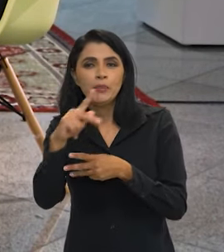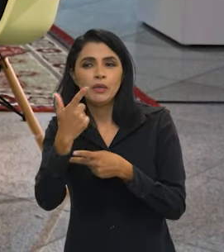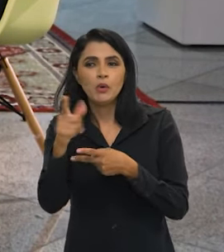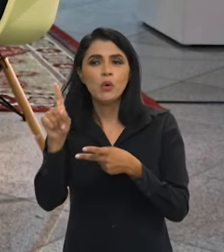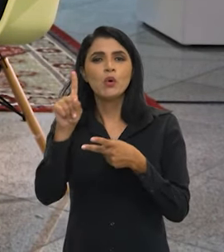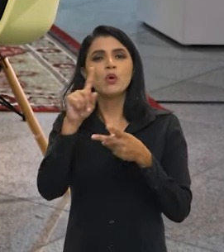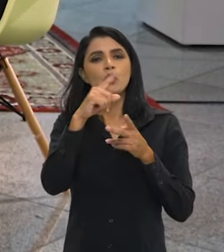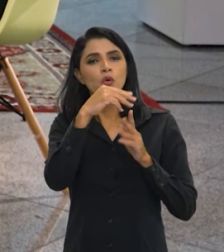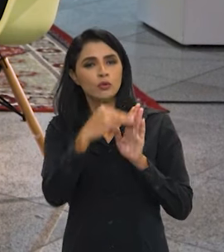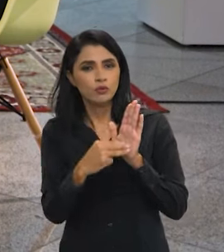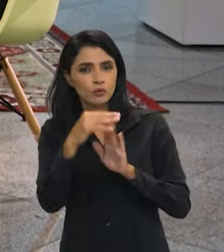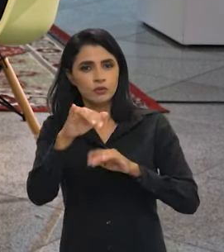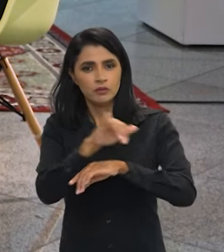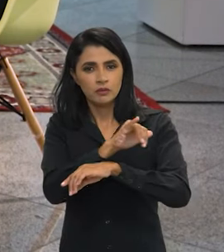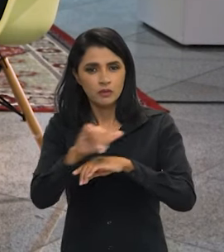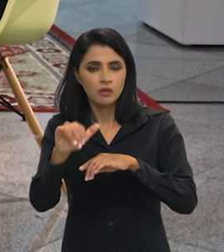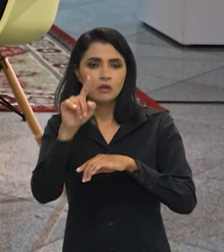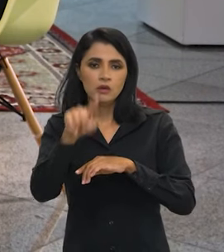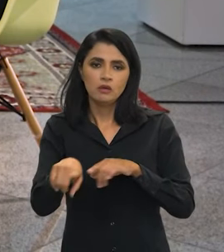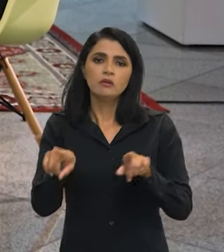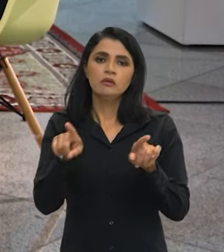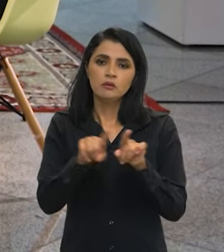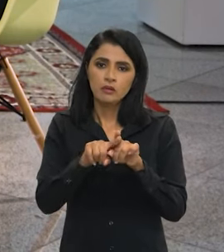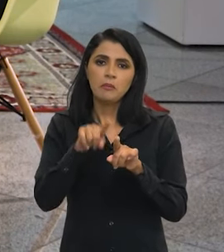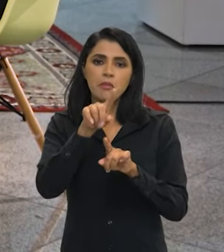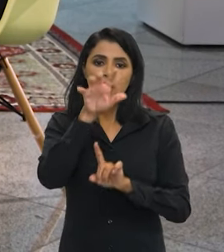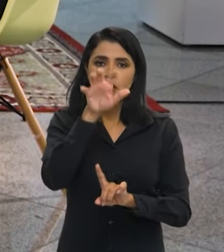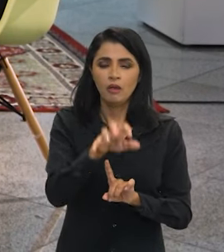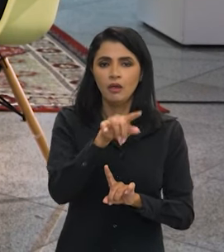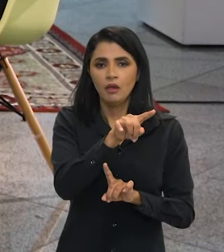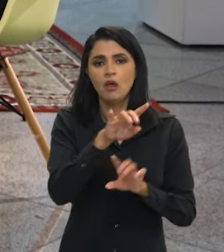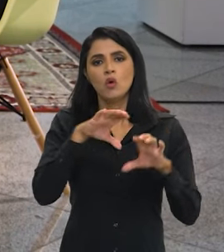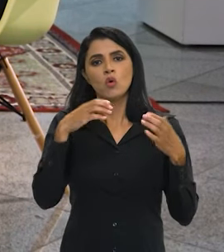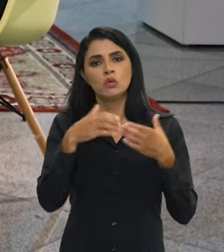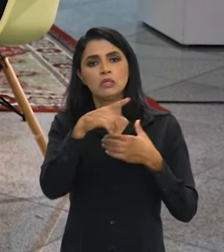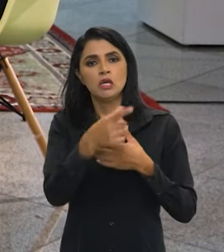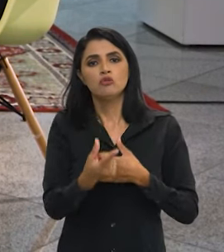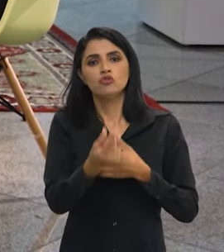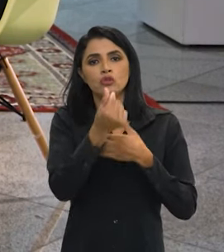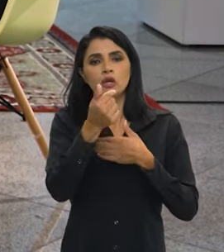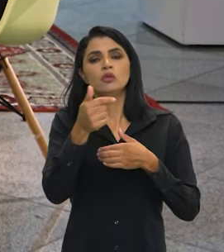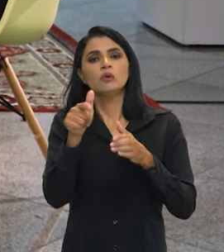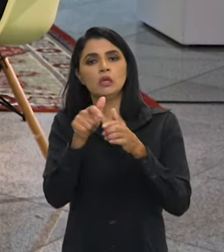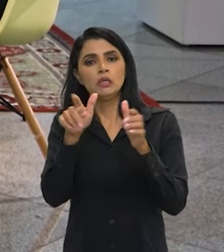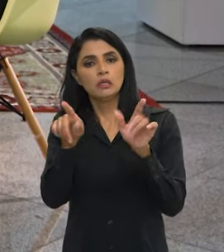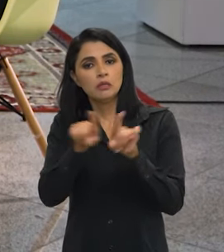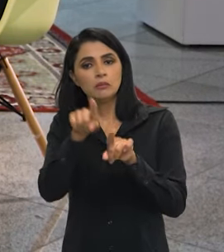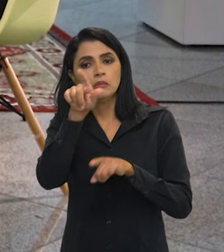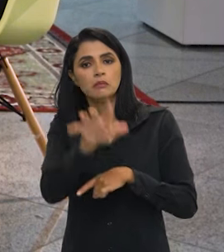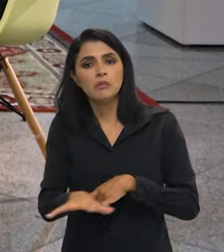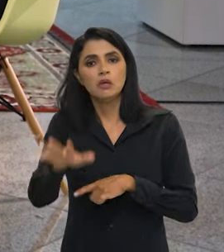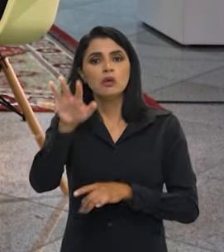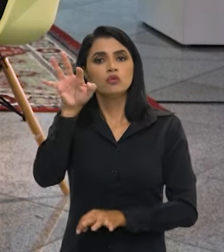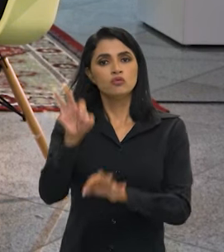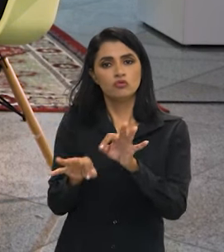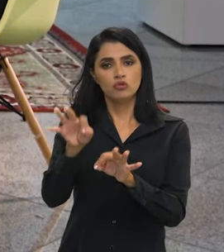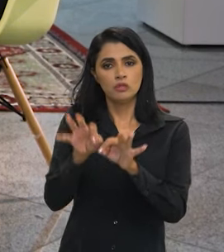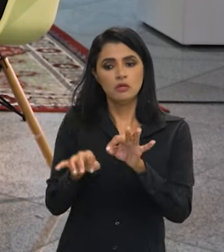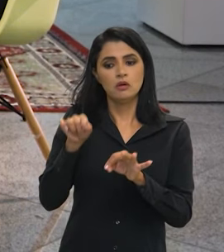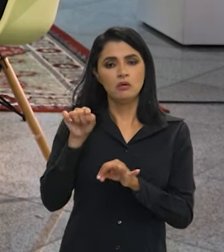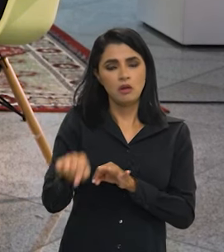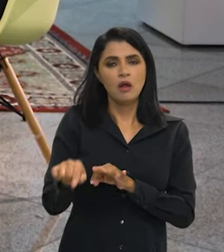médio e outros processos, e também isso acaba refletindo no Conselho de Recursos e no Judiciário. Porque o Judiciário